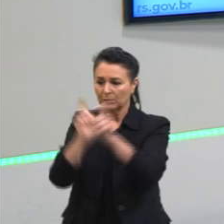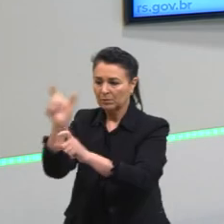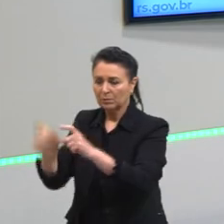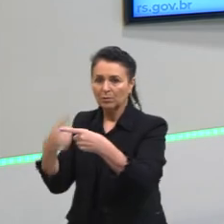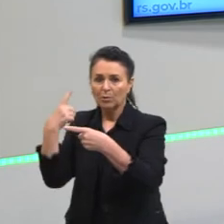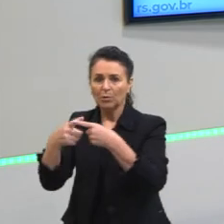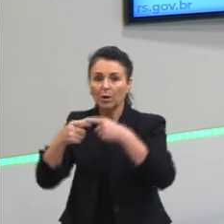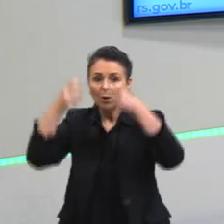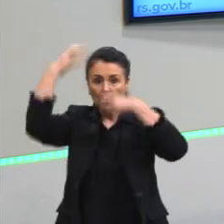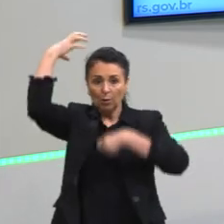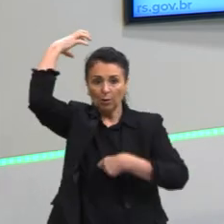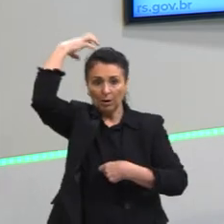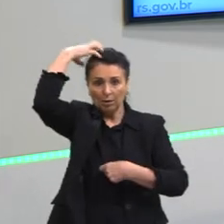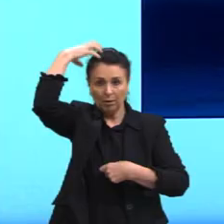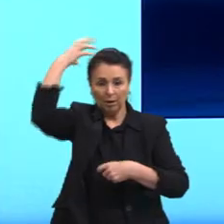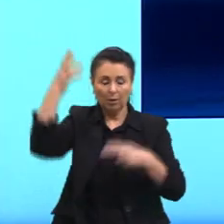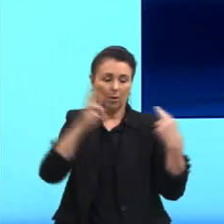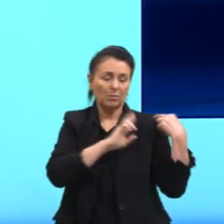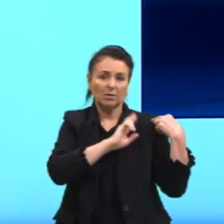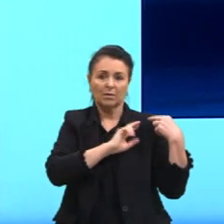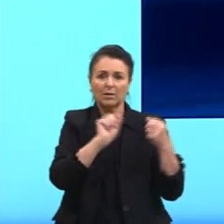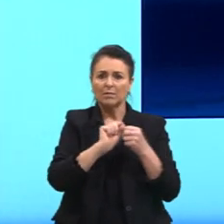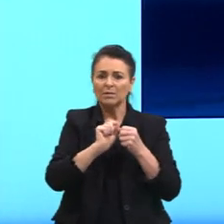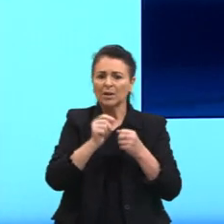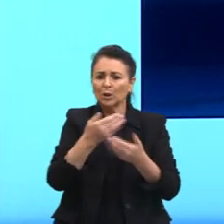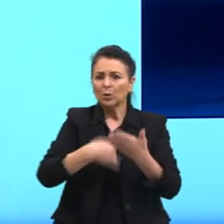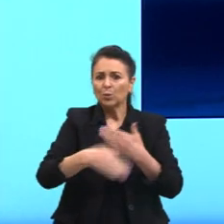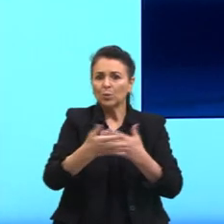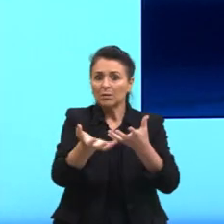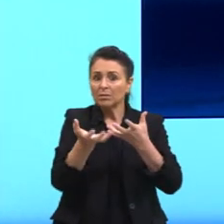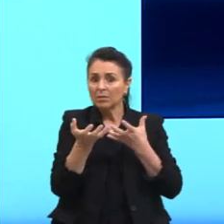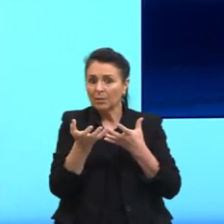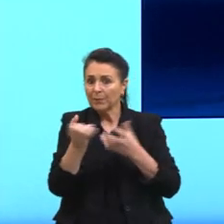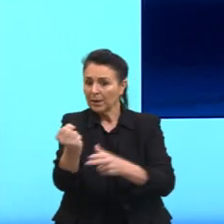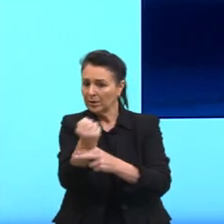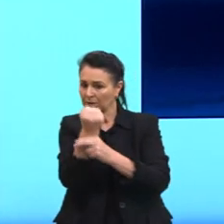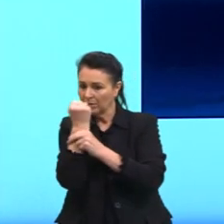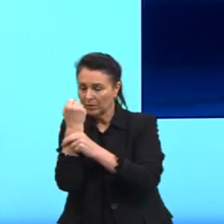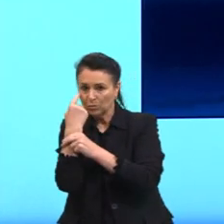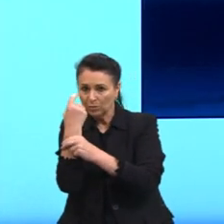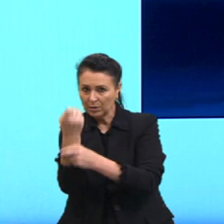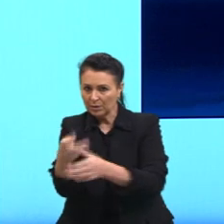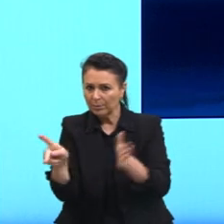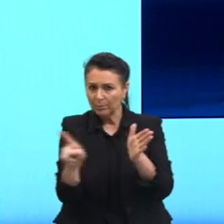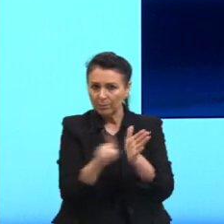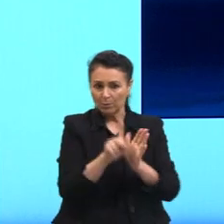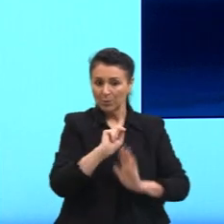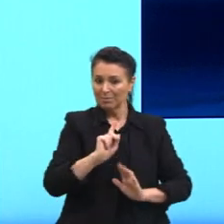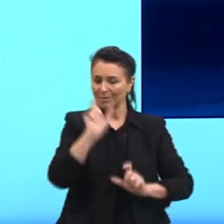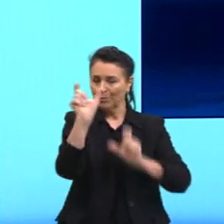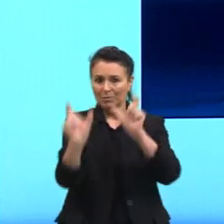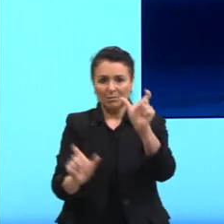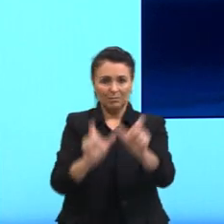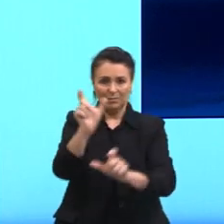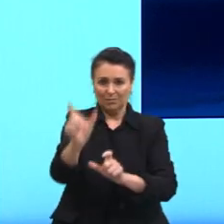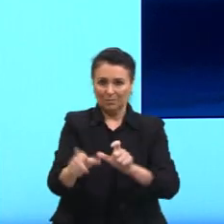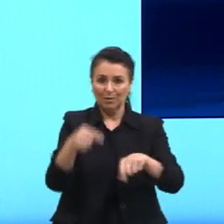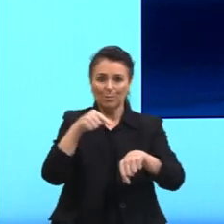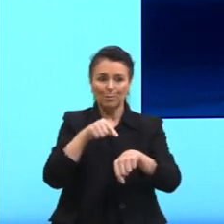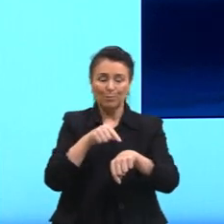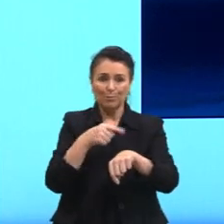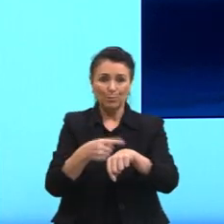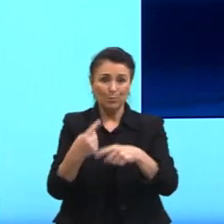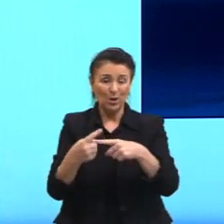e o rei fazia aquilo que ele quisesse, defendia os seus interesses e não o do povo. Ele era o Estado. O Luís